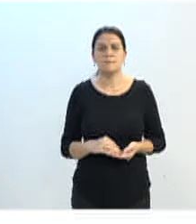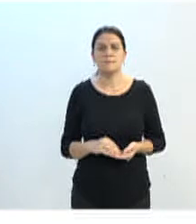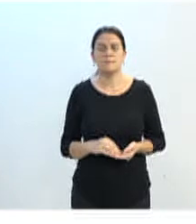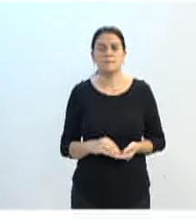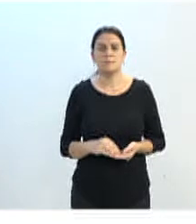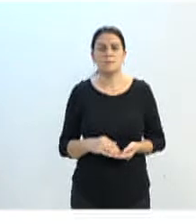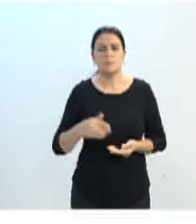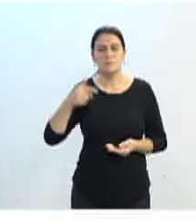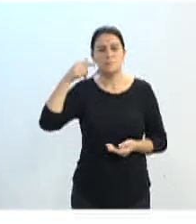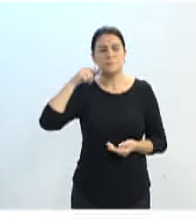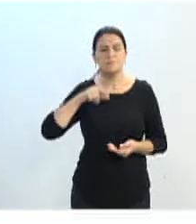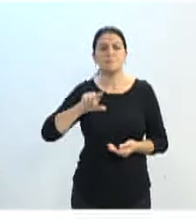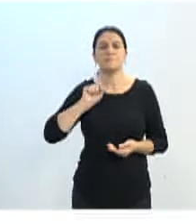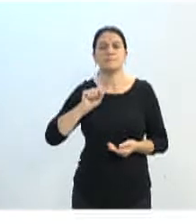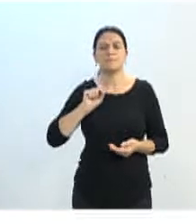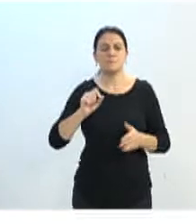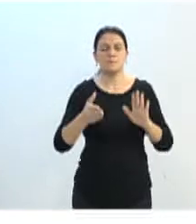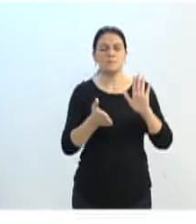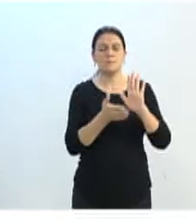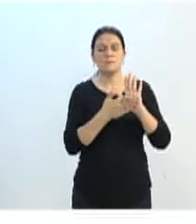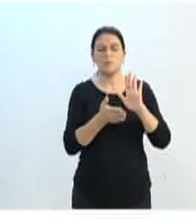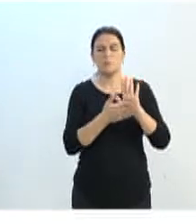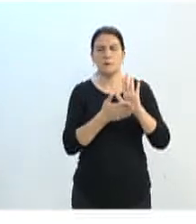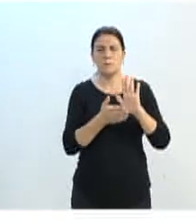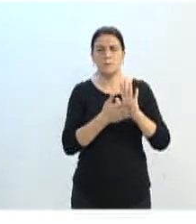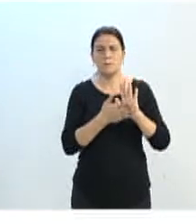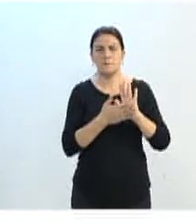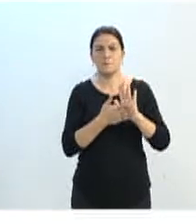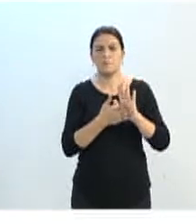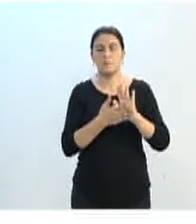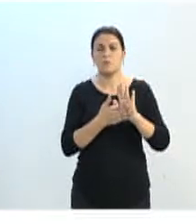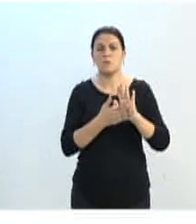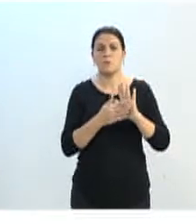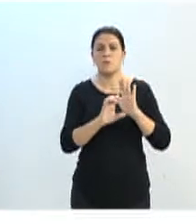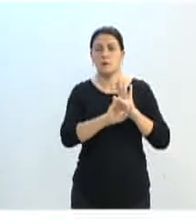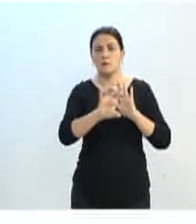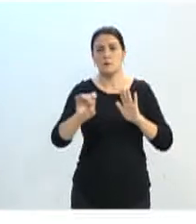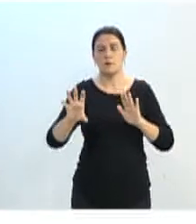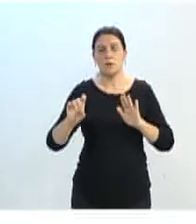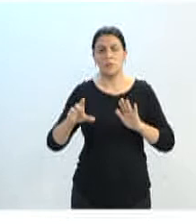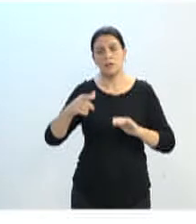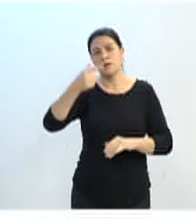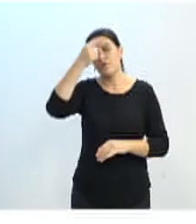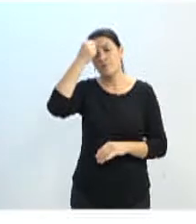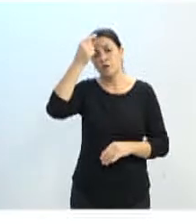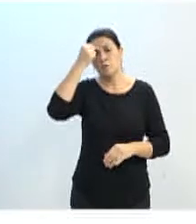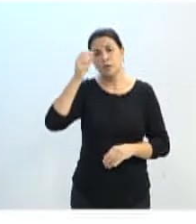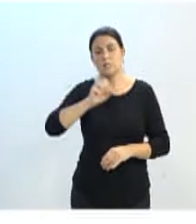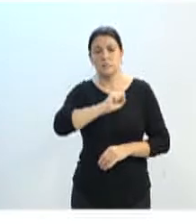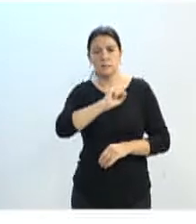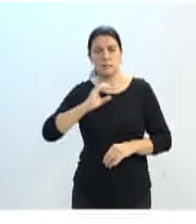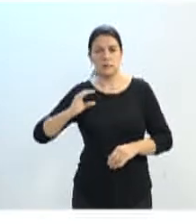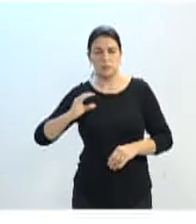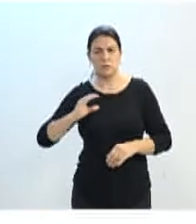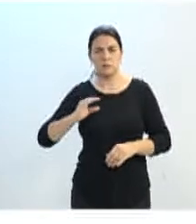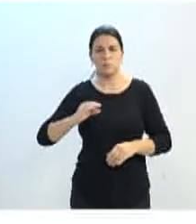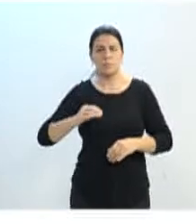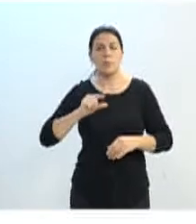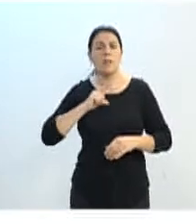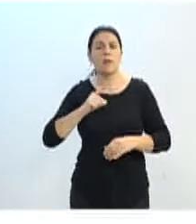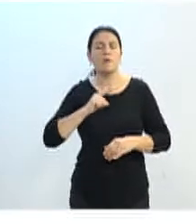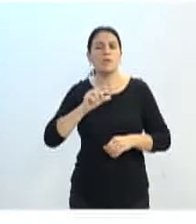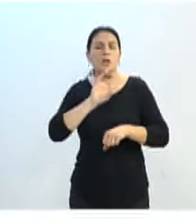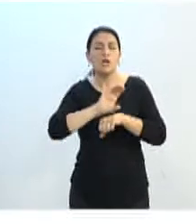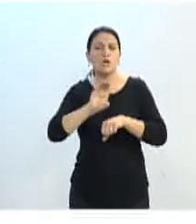de propostas, credenciamento das instituições de ensino superior de Santa Catarina, para que ofertassem